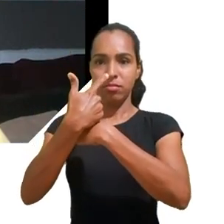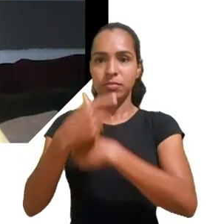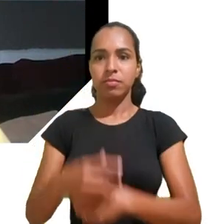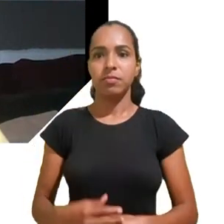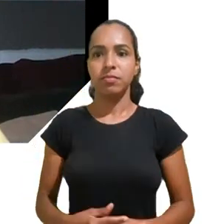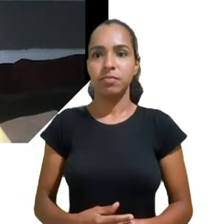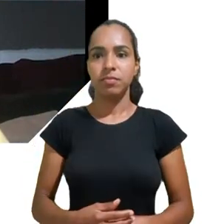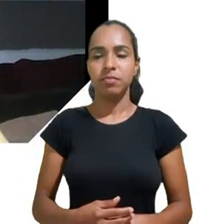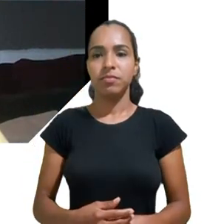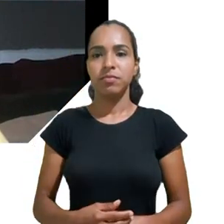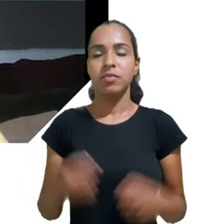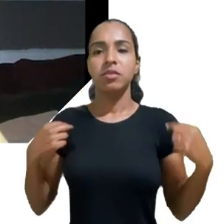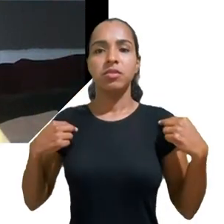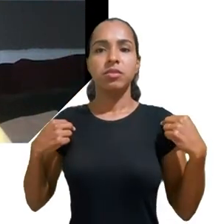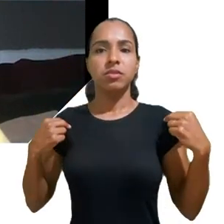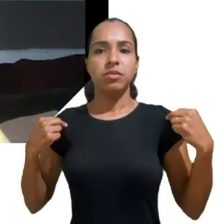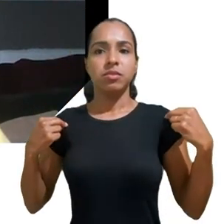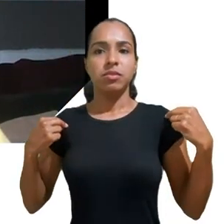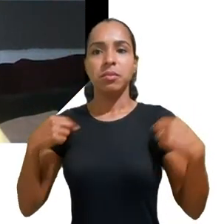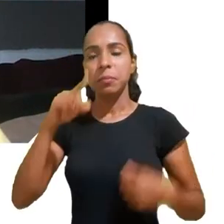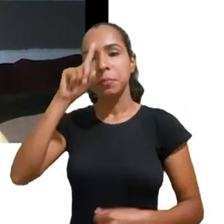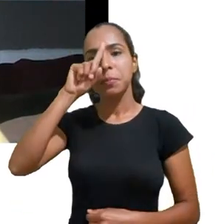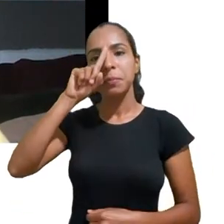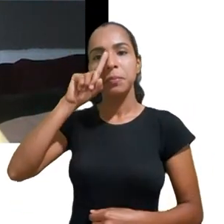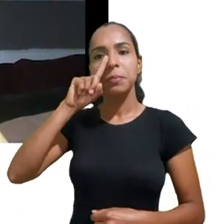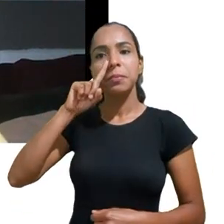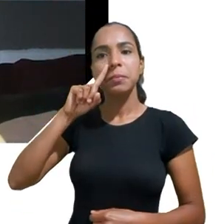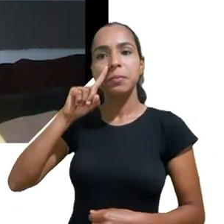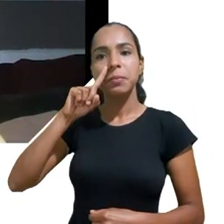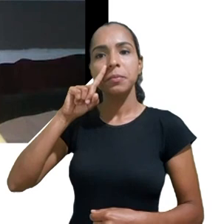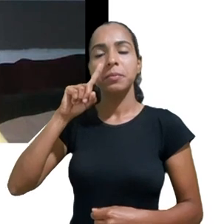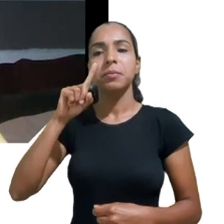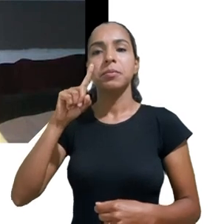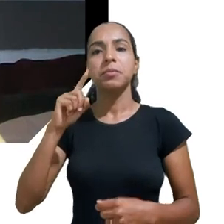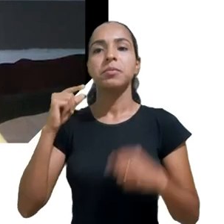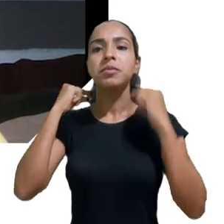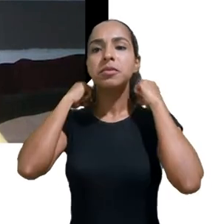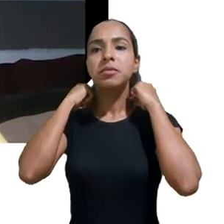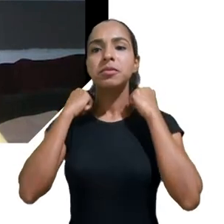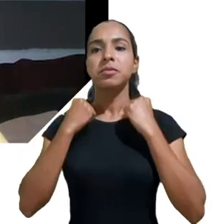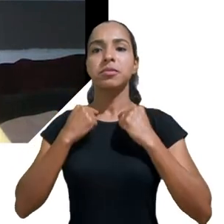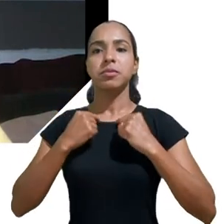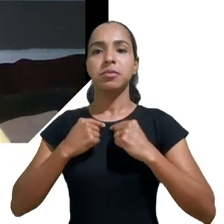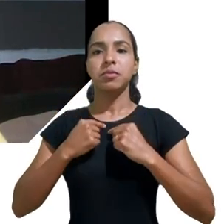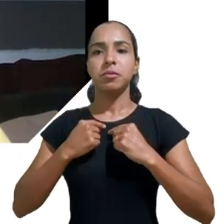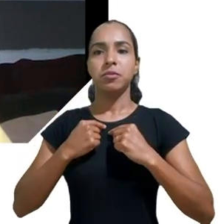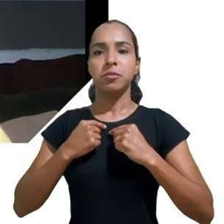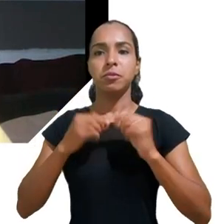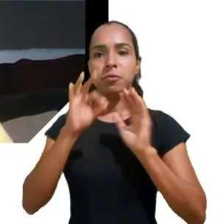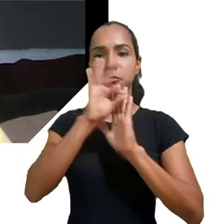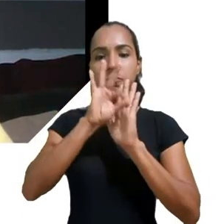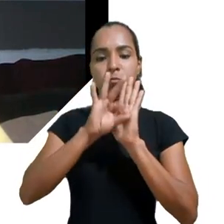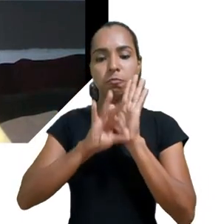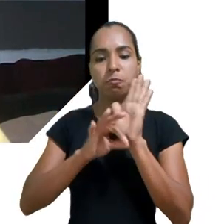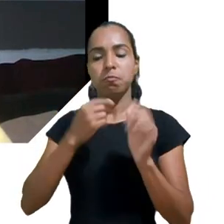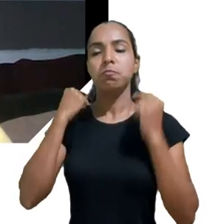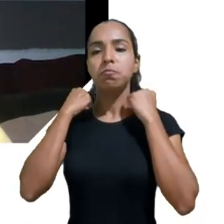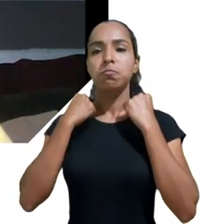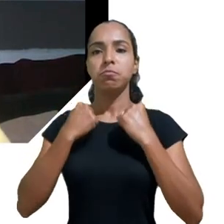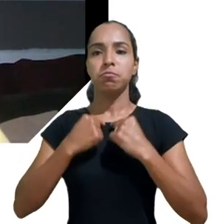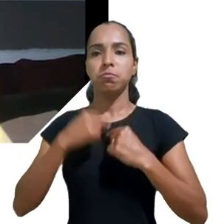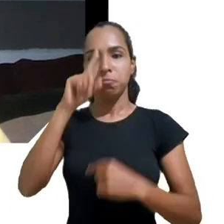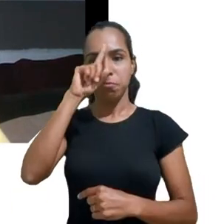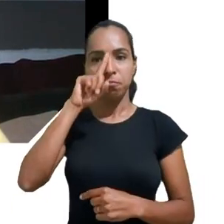fino, amarelo e um colar de bolas, amarelo também. Bom, dito